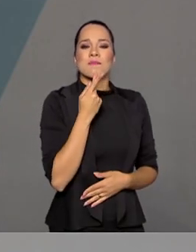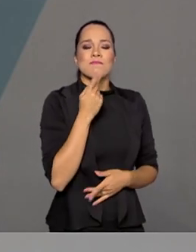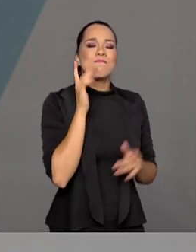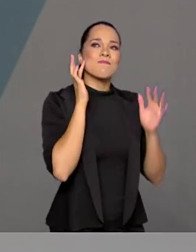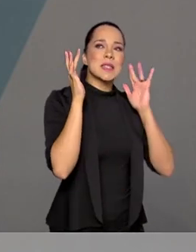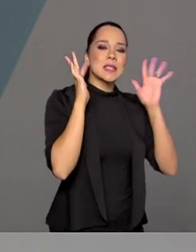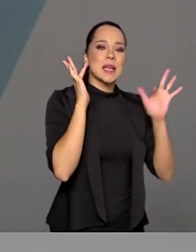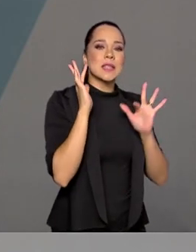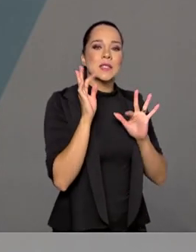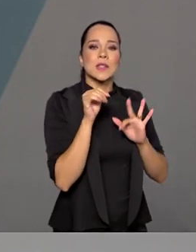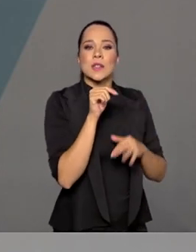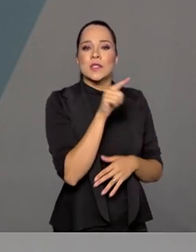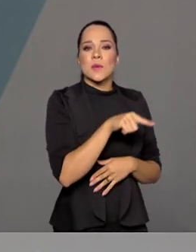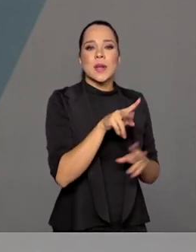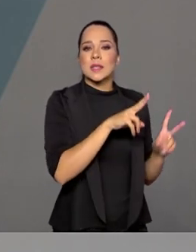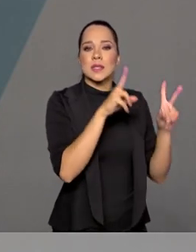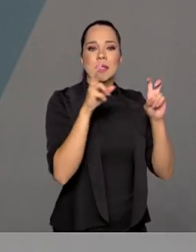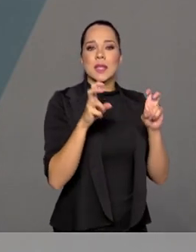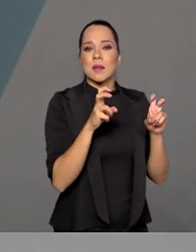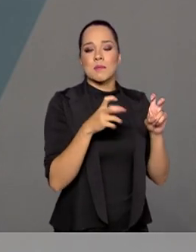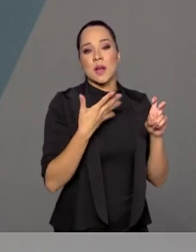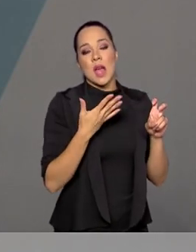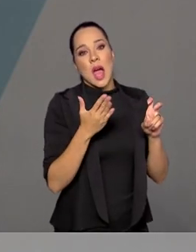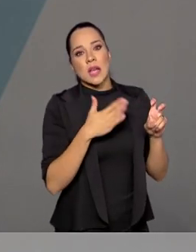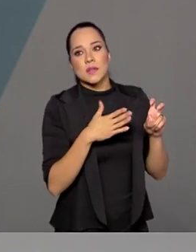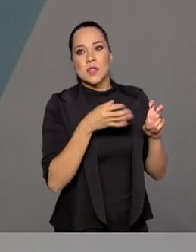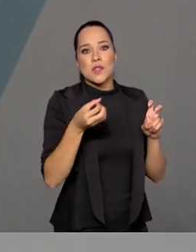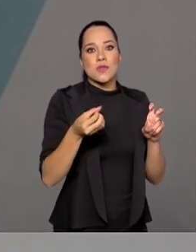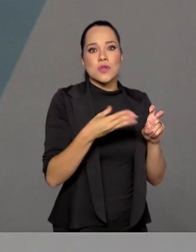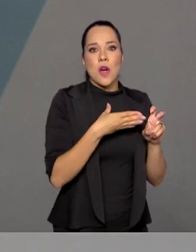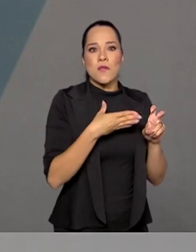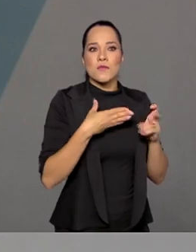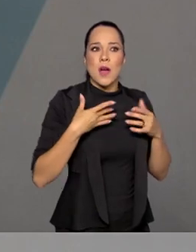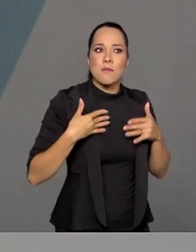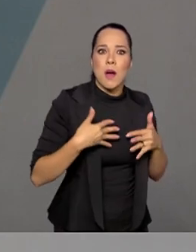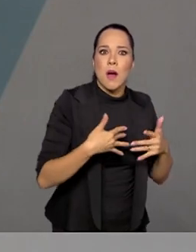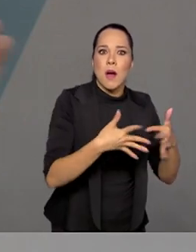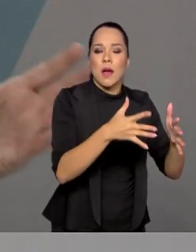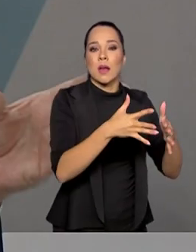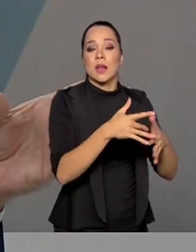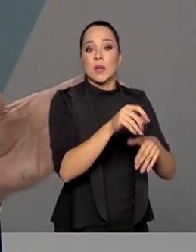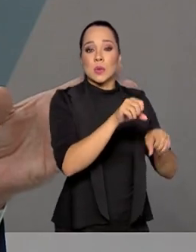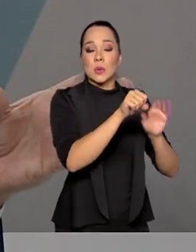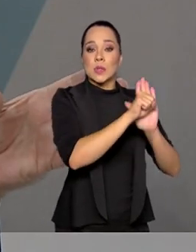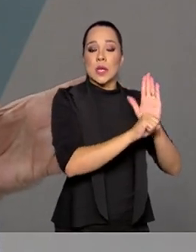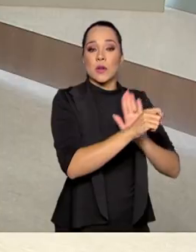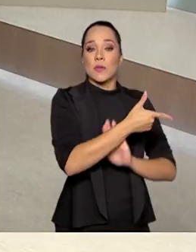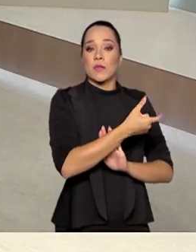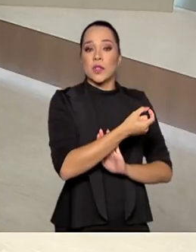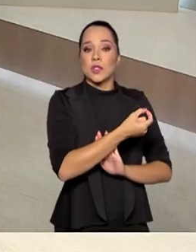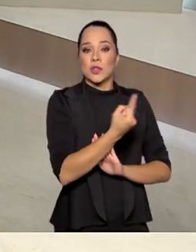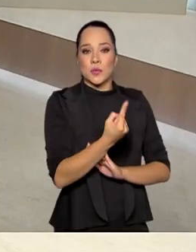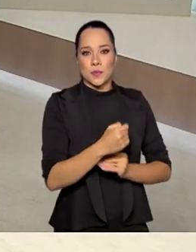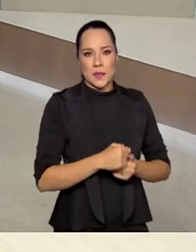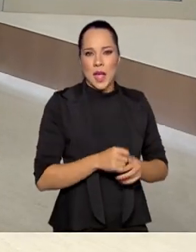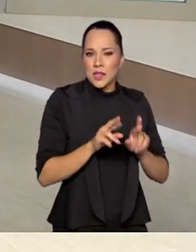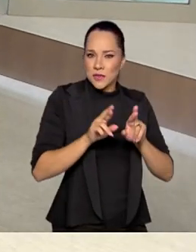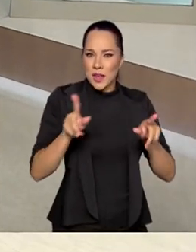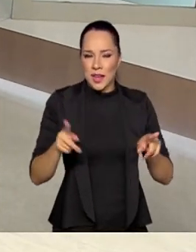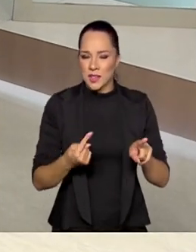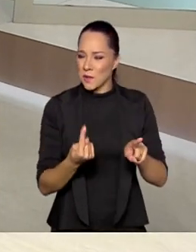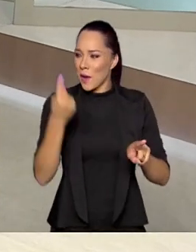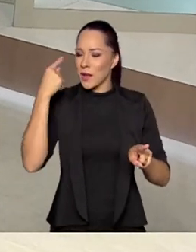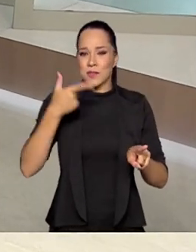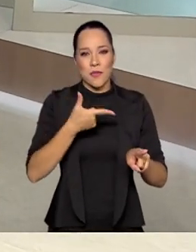refletisse um pouco sobre essa questão, talvez, dessa nova corrida espacial no século XXI. Ela diverge um pouco da corrida espacial que